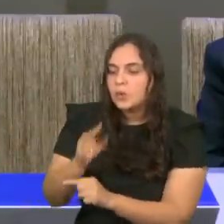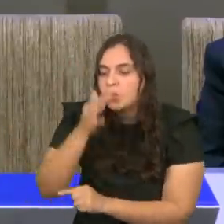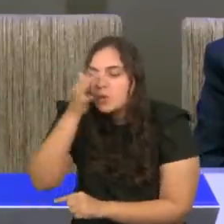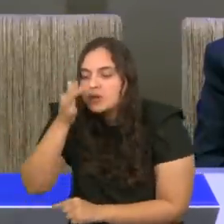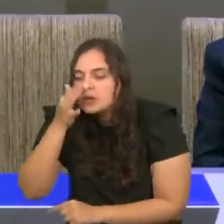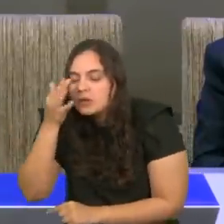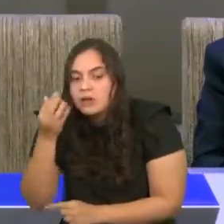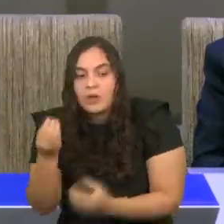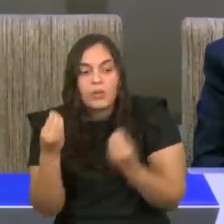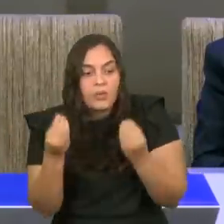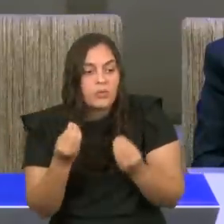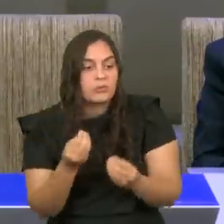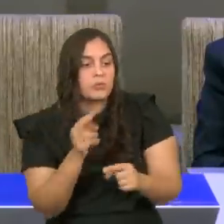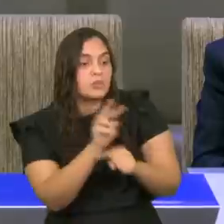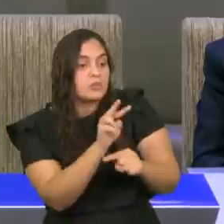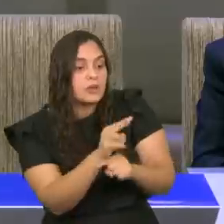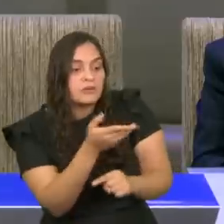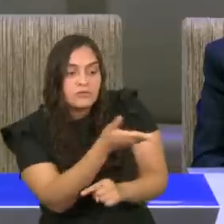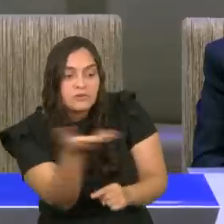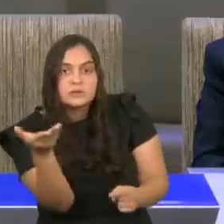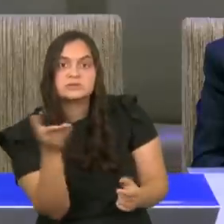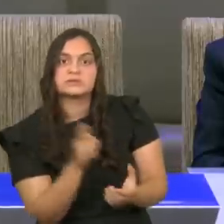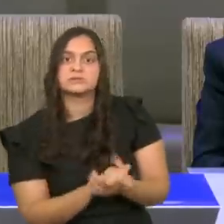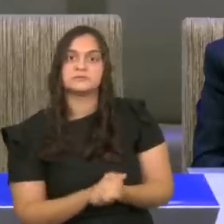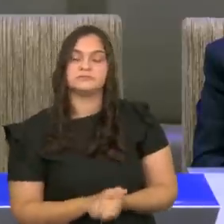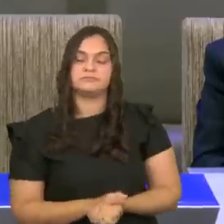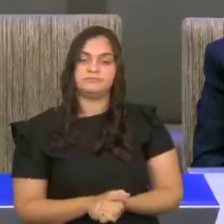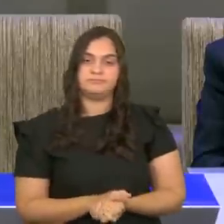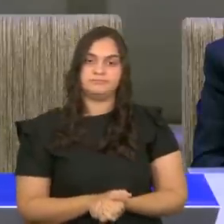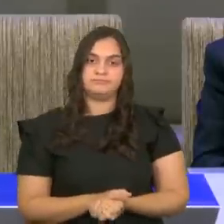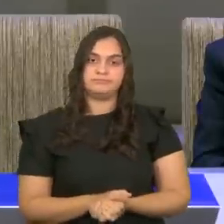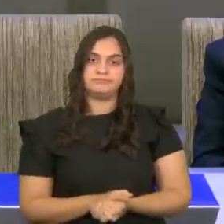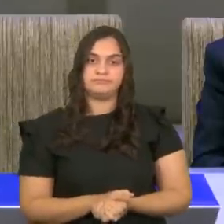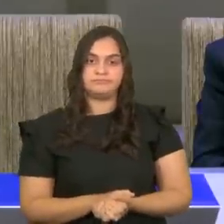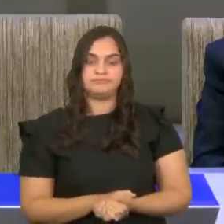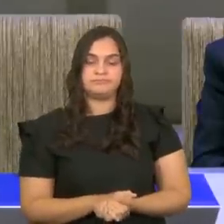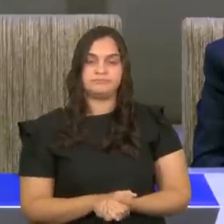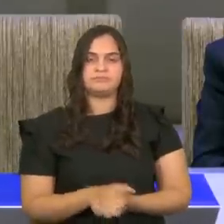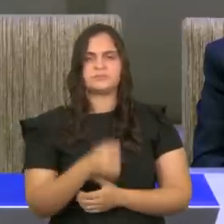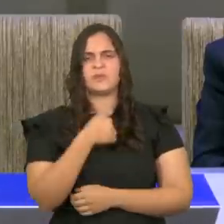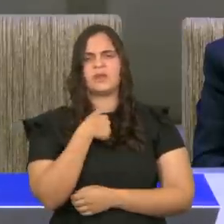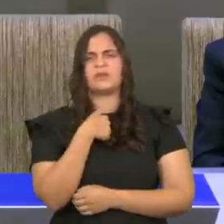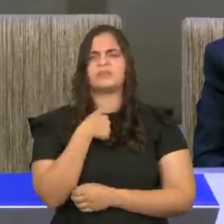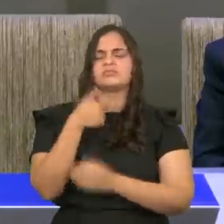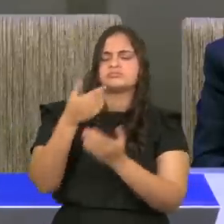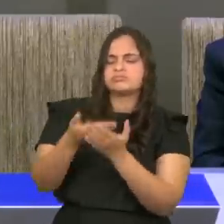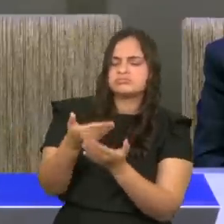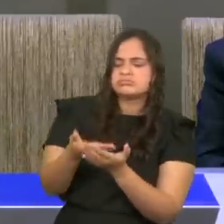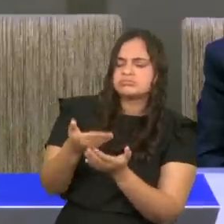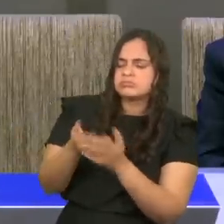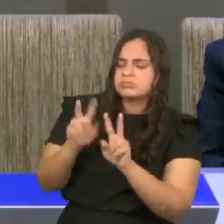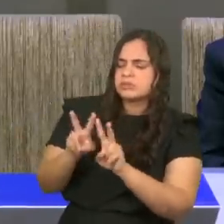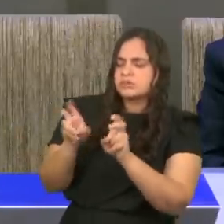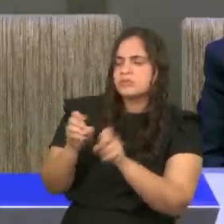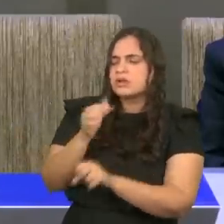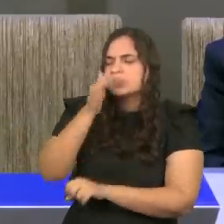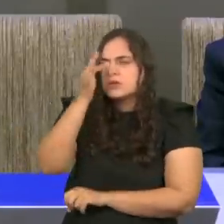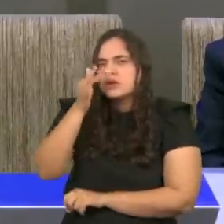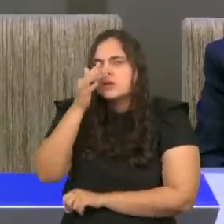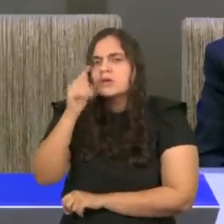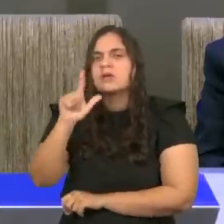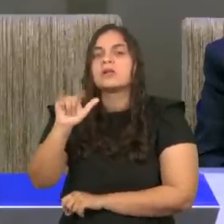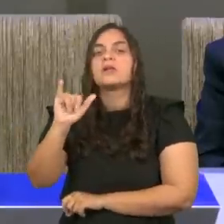cuidado de Deus por nós. Eu fui estudar sobre o lírio, e achei algumas coisas